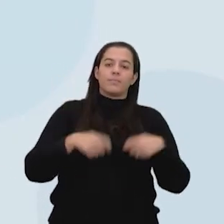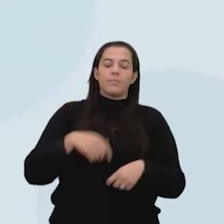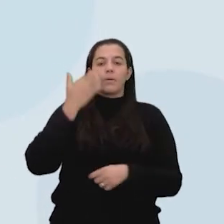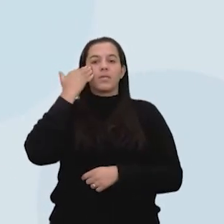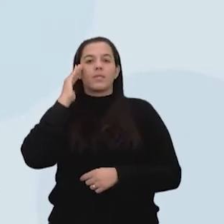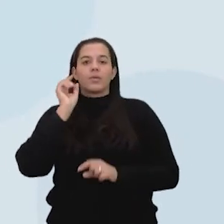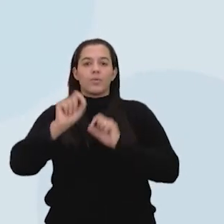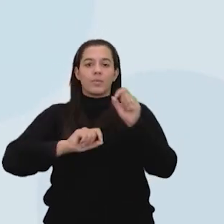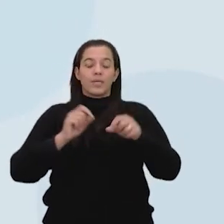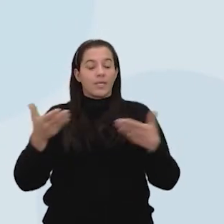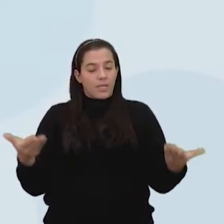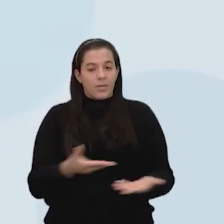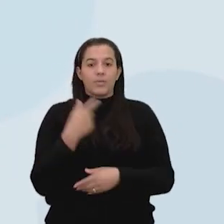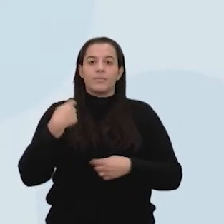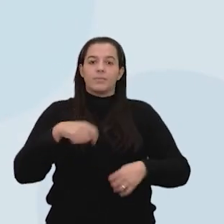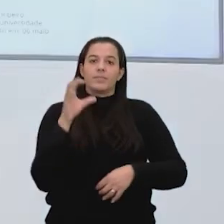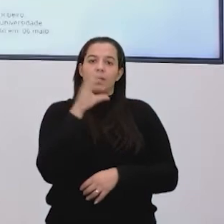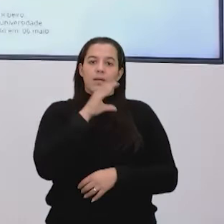como medida emergencial.